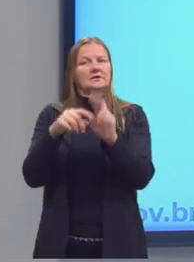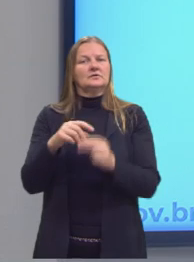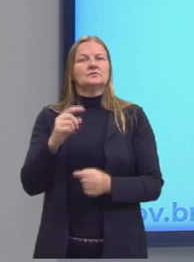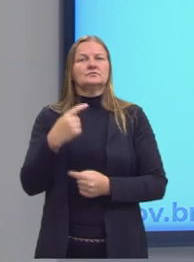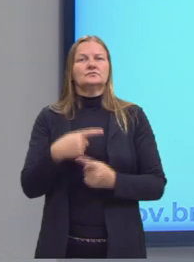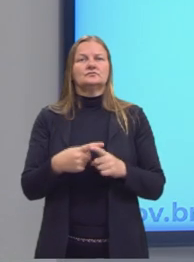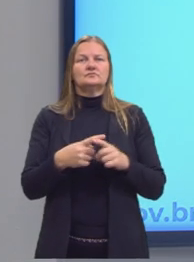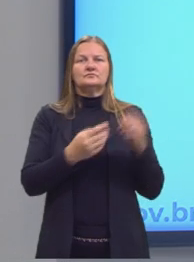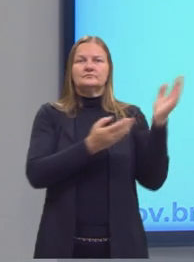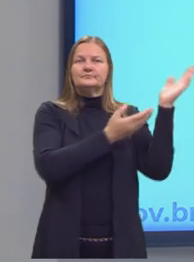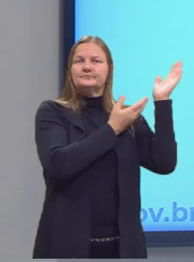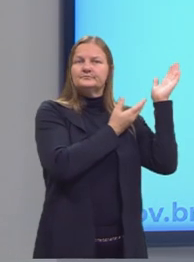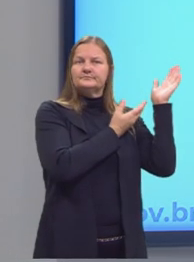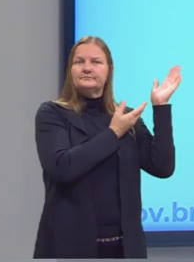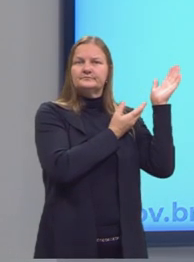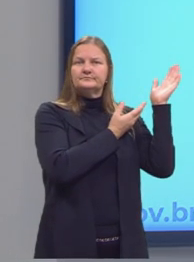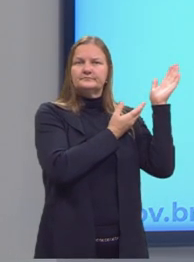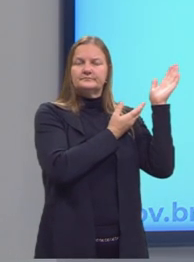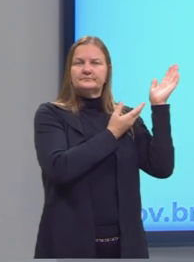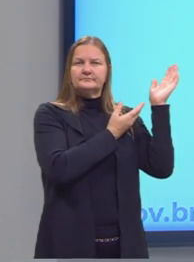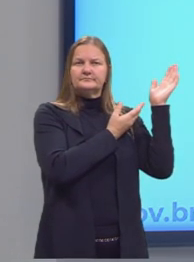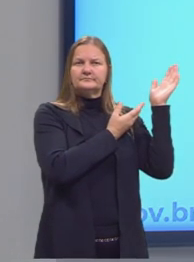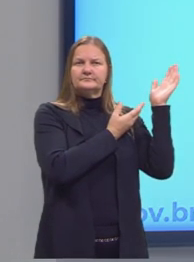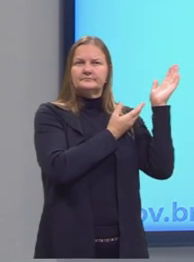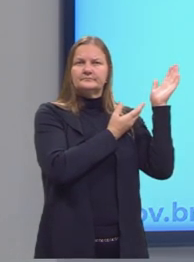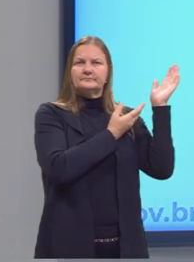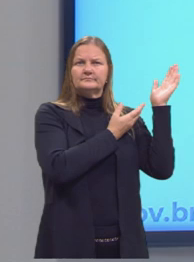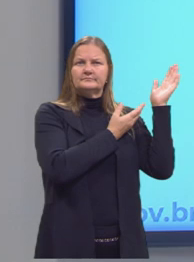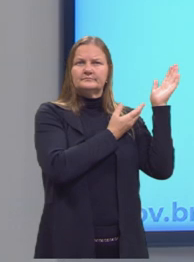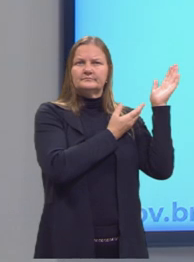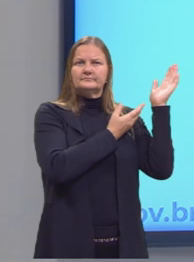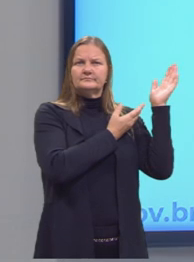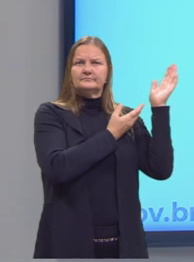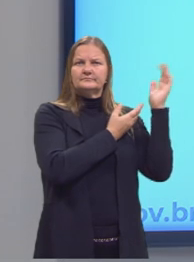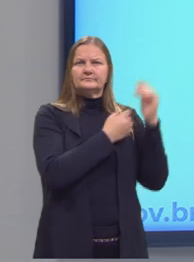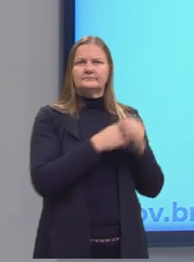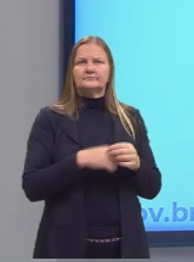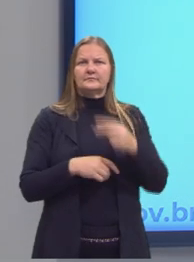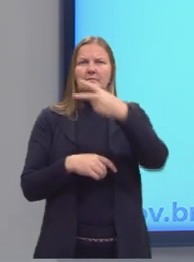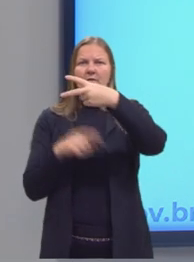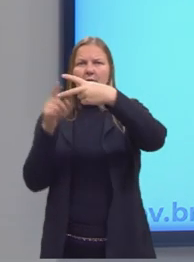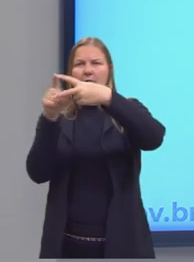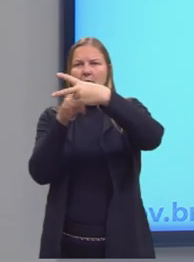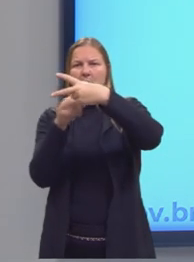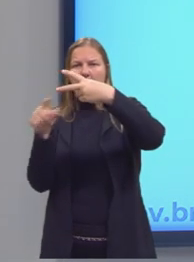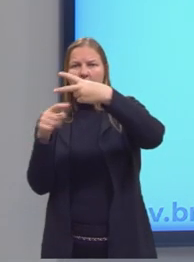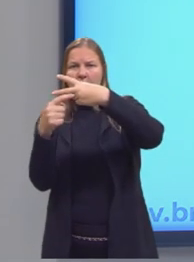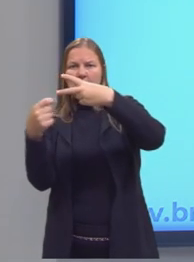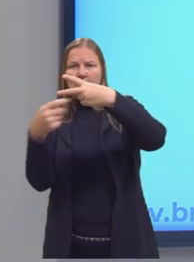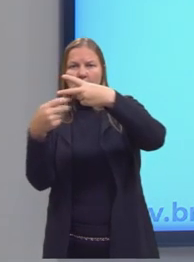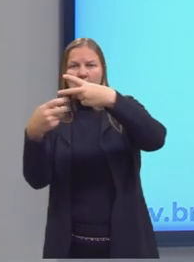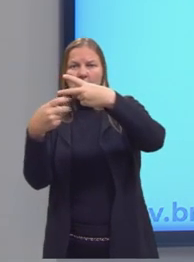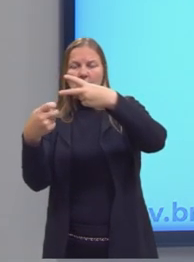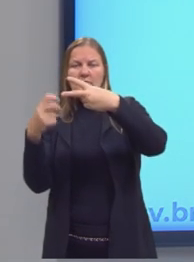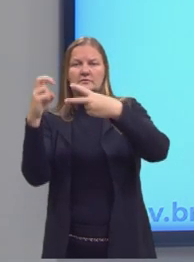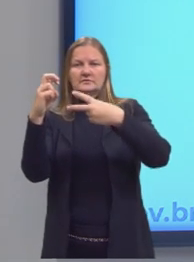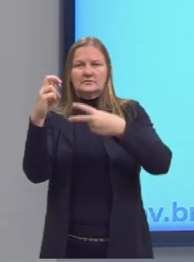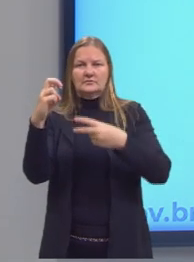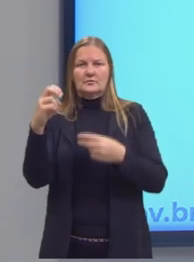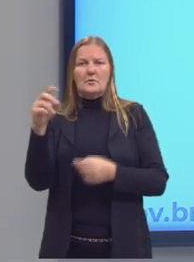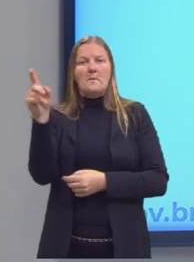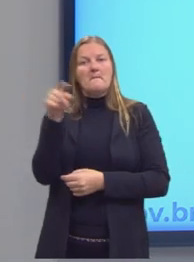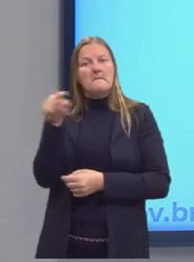x é um número maior ou igual a 5 e menor do que 7. Observem que aqui,